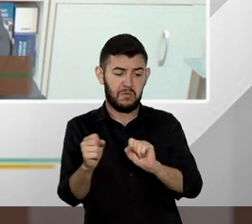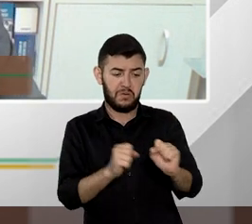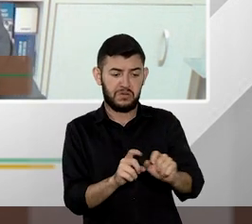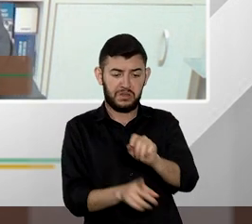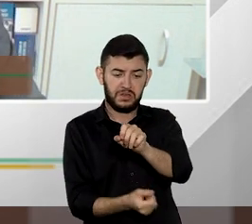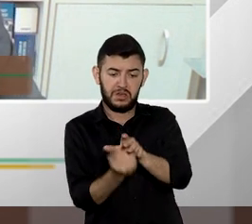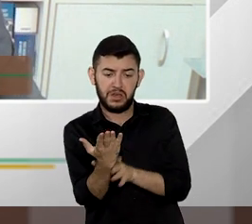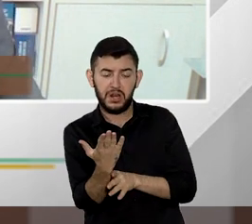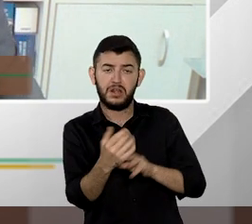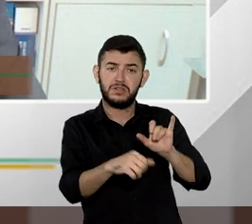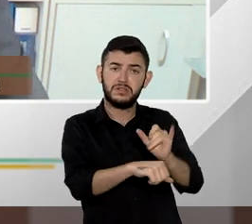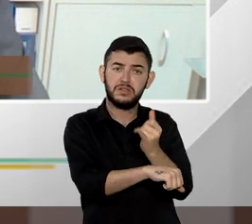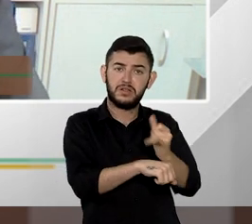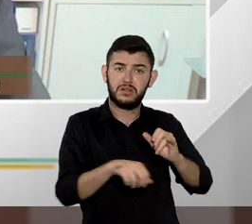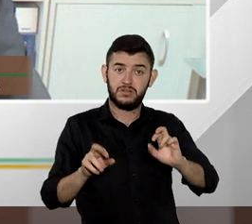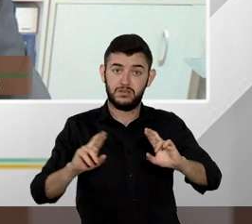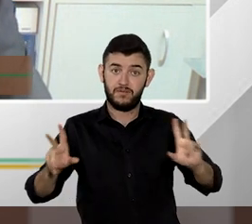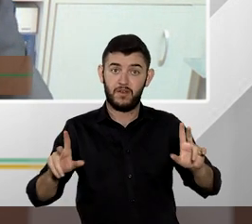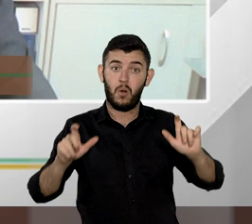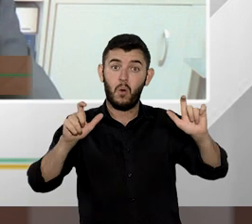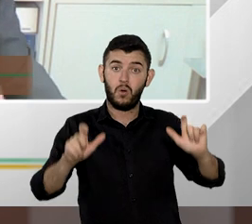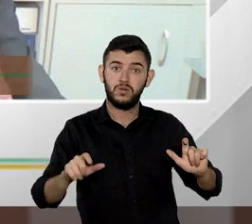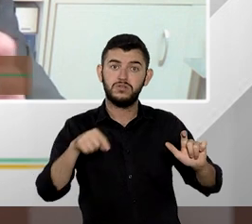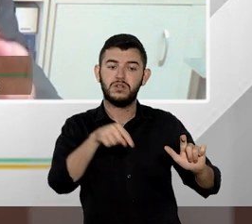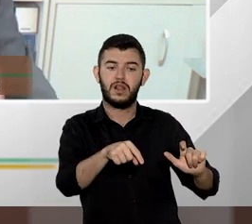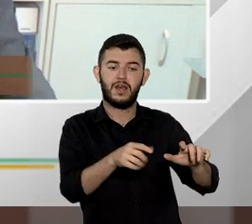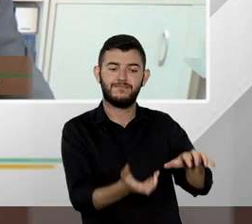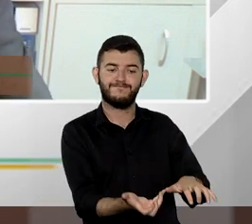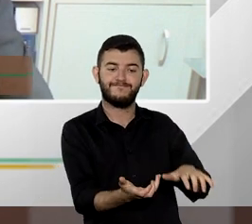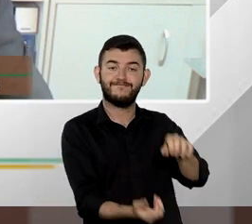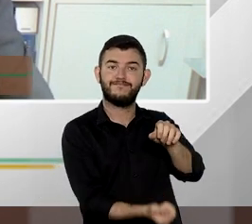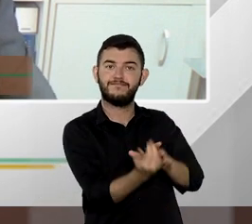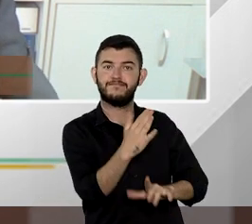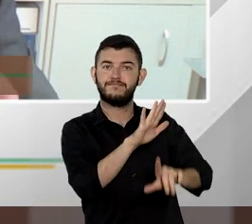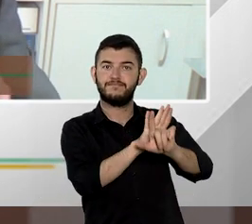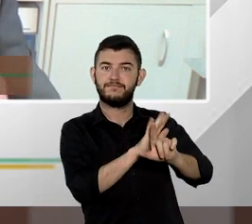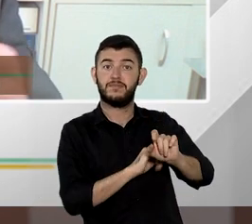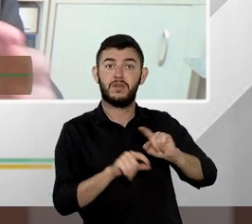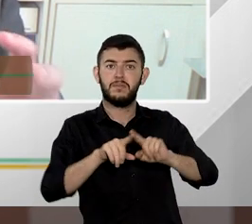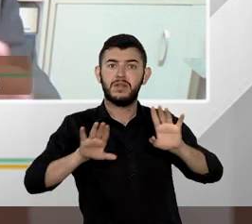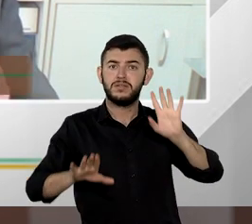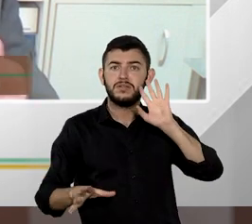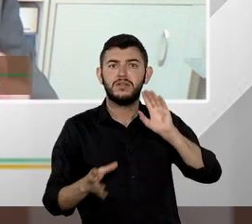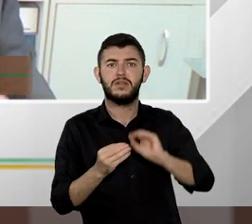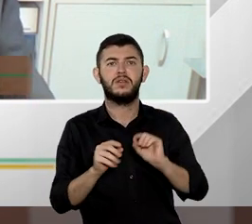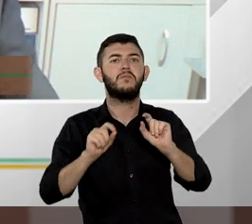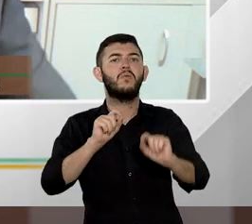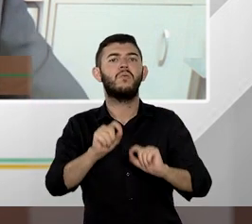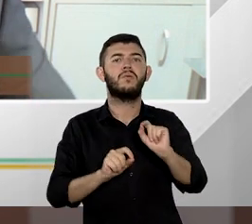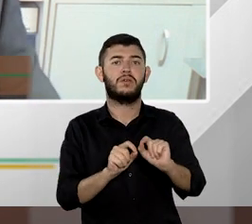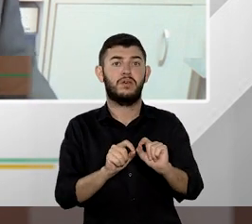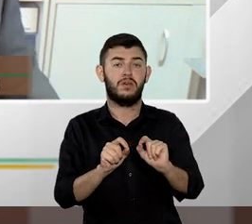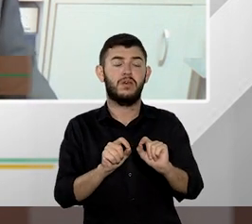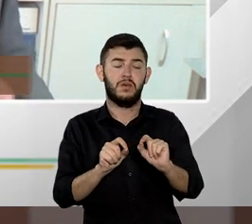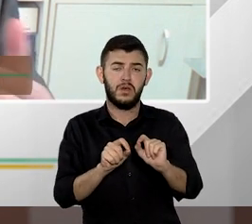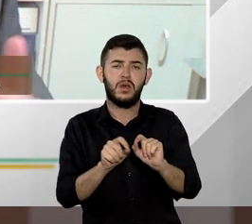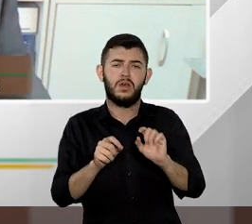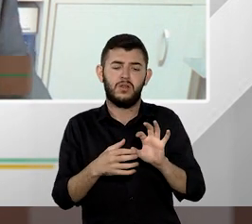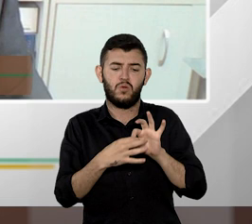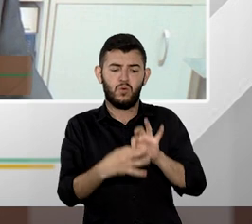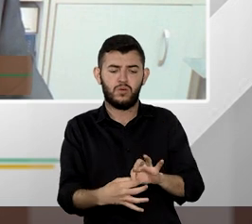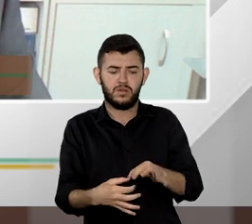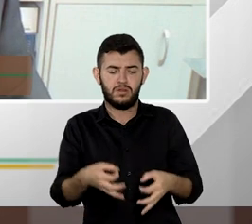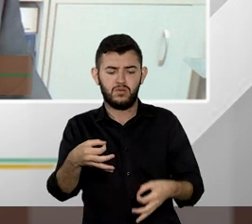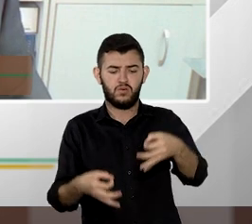hipóteses pelo legislador e é interessante aqui a gente ver que a comunidade jurídica já vai se mexendo em várias